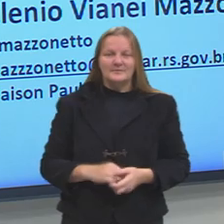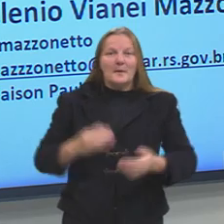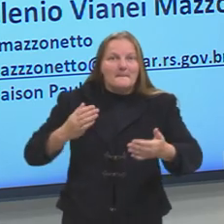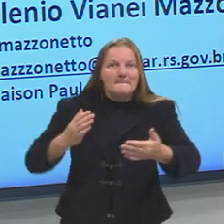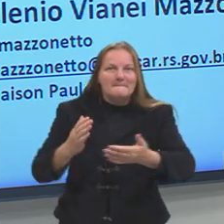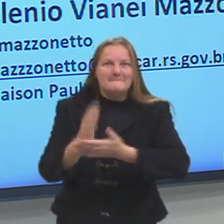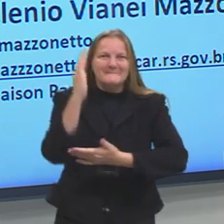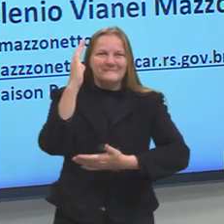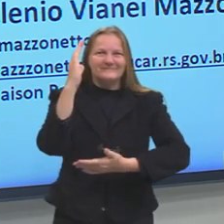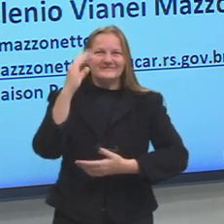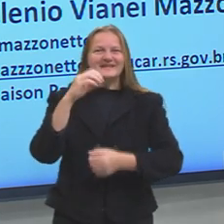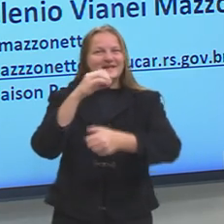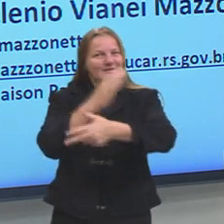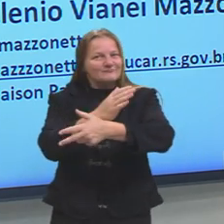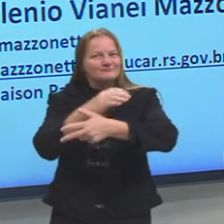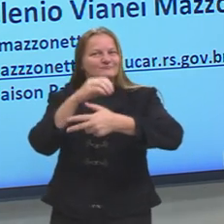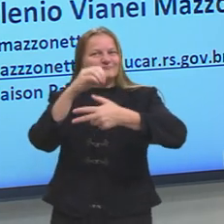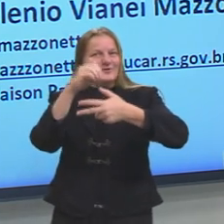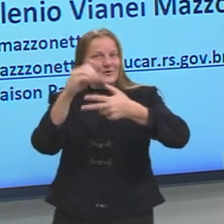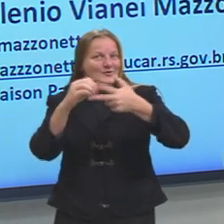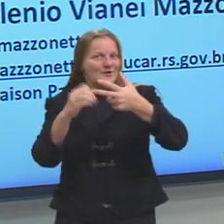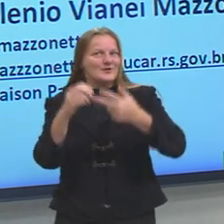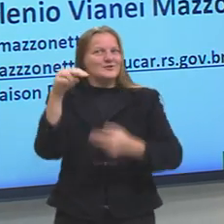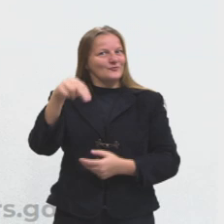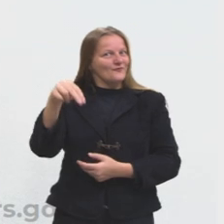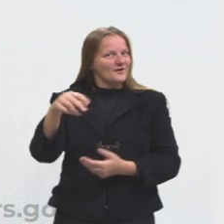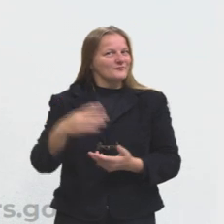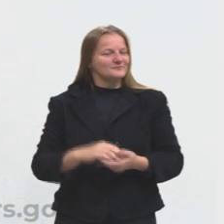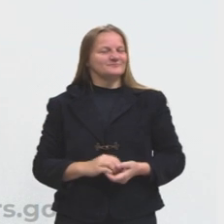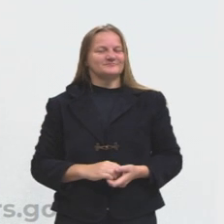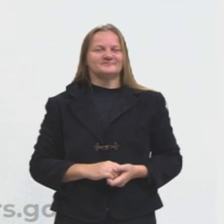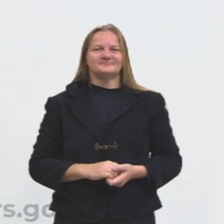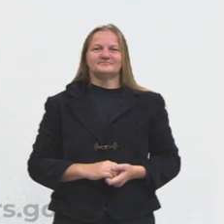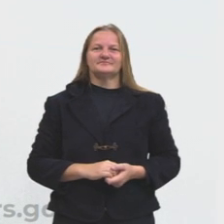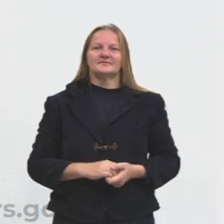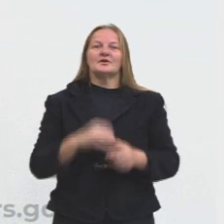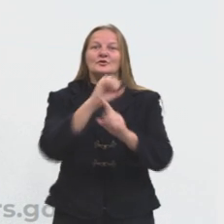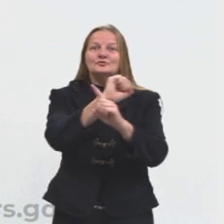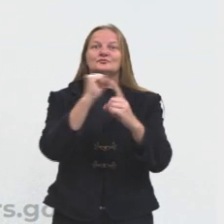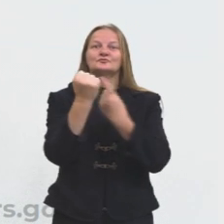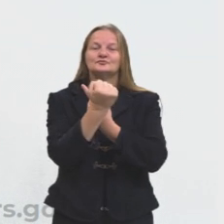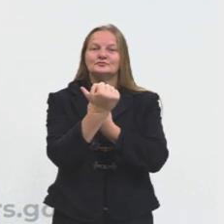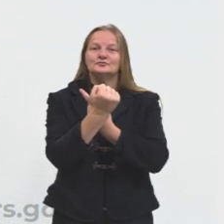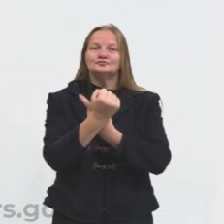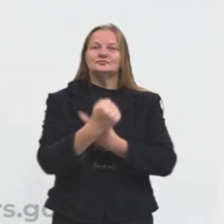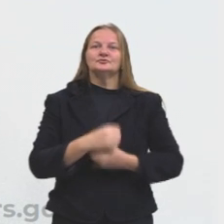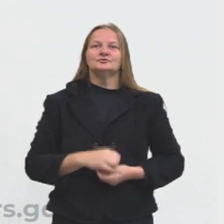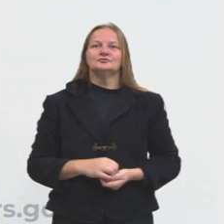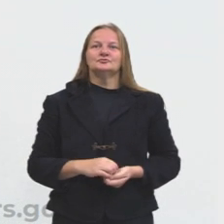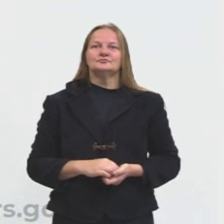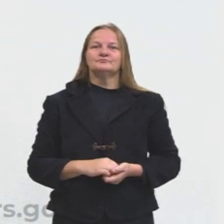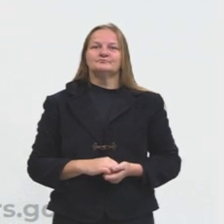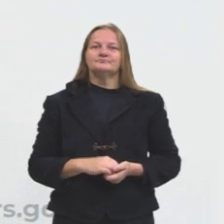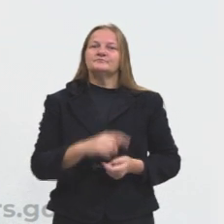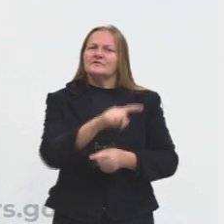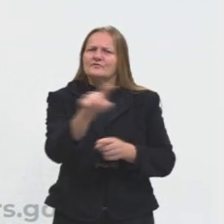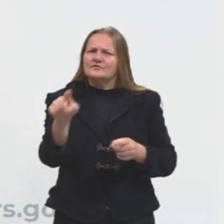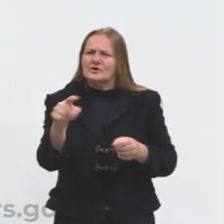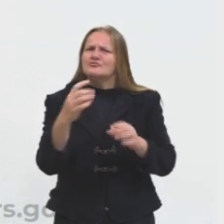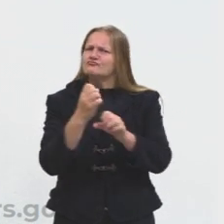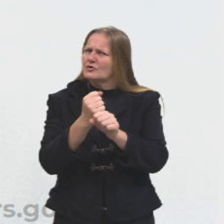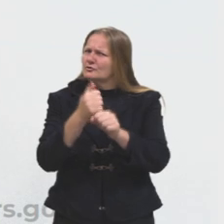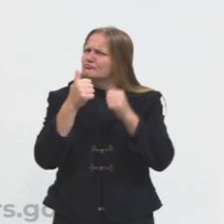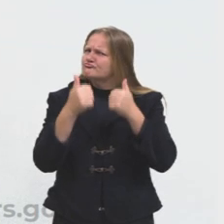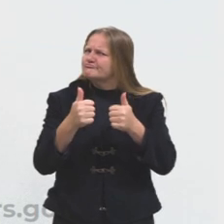Partiu passar a ENEM 2022, que é em novembro, e estamos aqui com Sociologia para te facilitar e com certeza você vai tirar uma boa